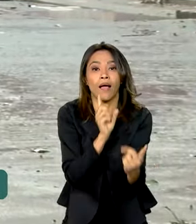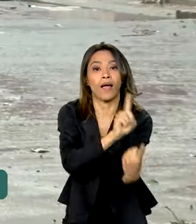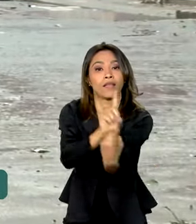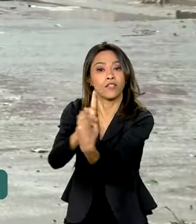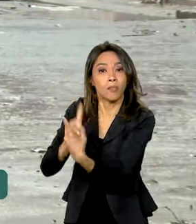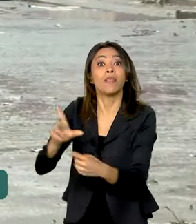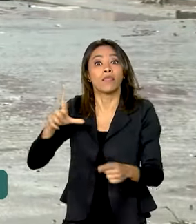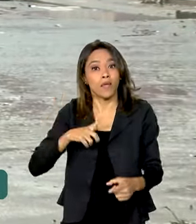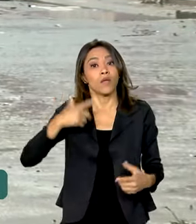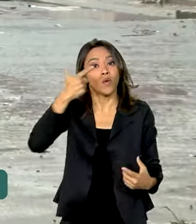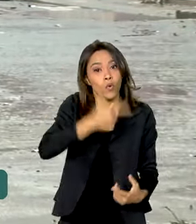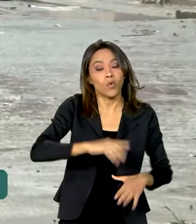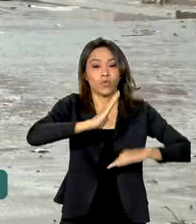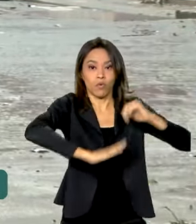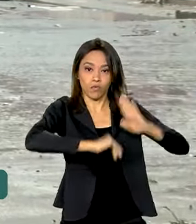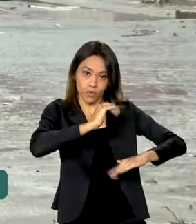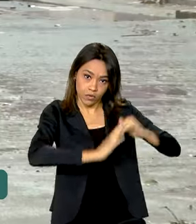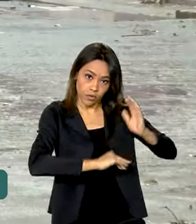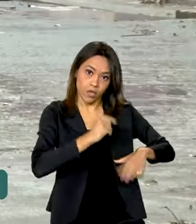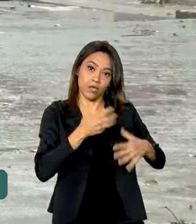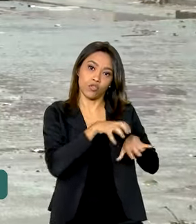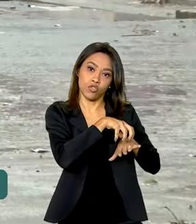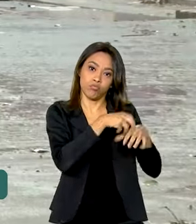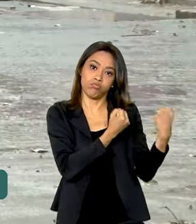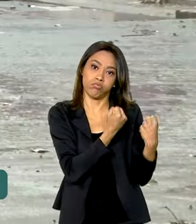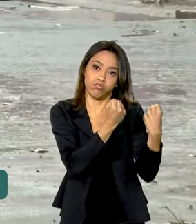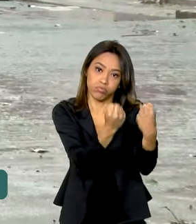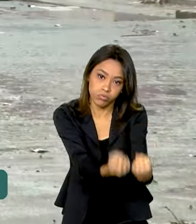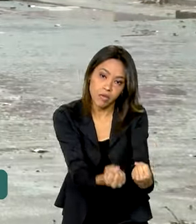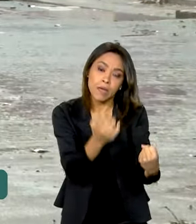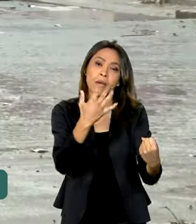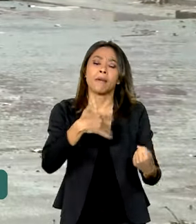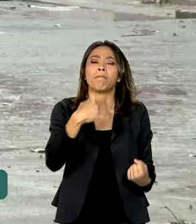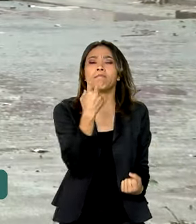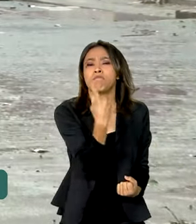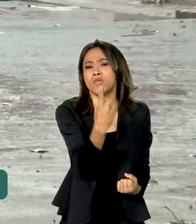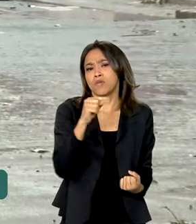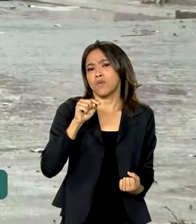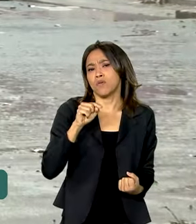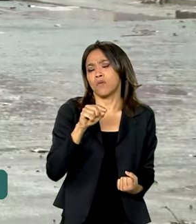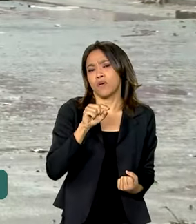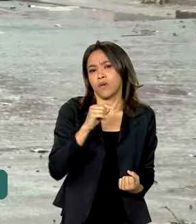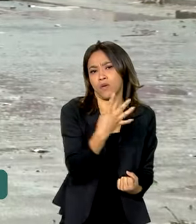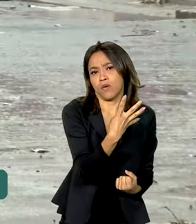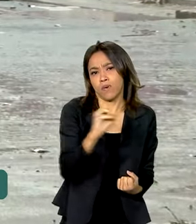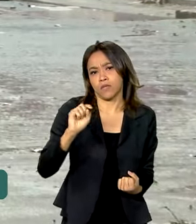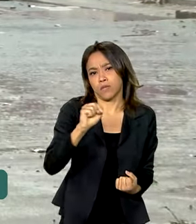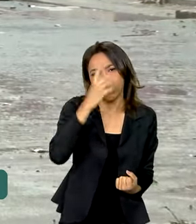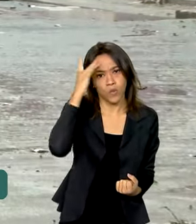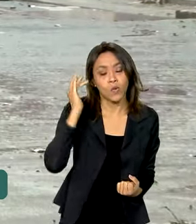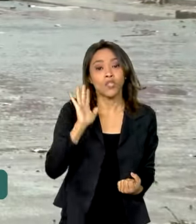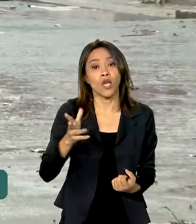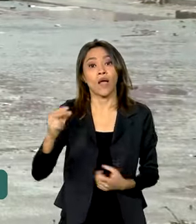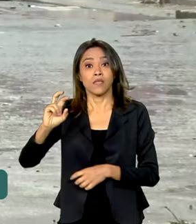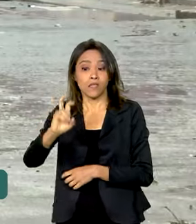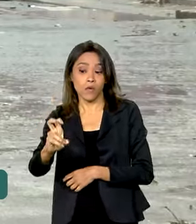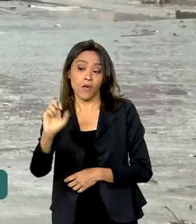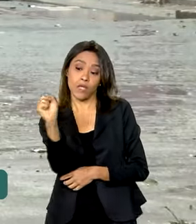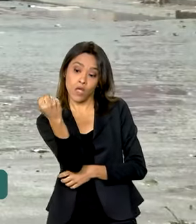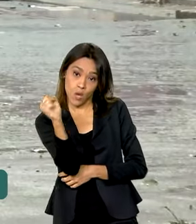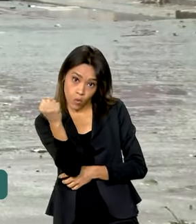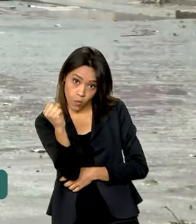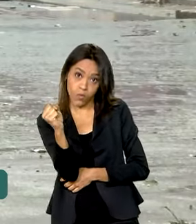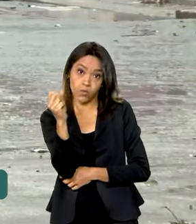móveis, também do governo federal, já atenderam mais de 1.400 pessoas e realizaram 58 remoções